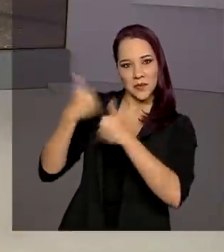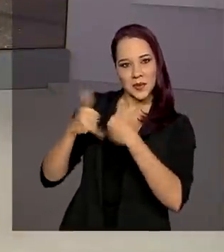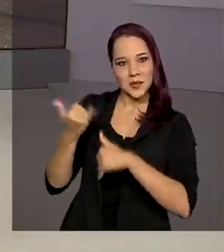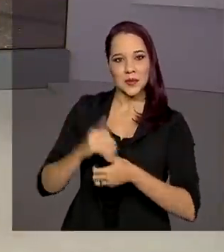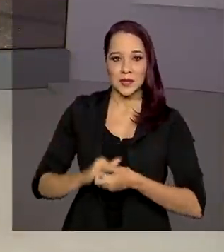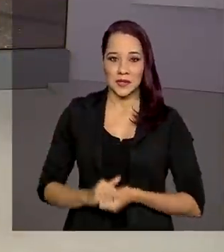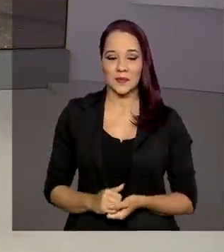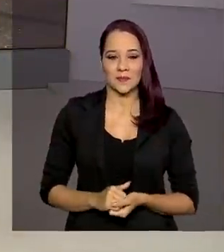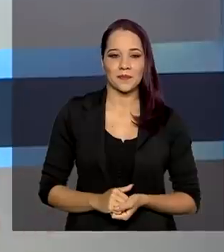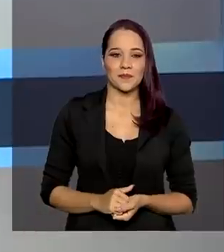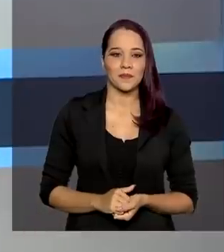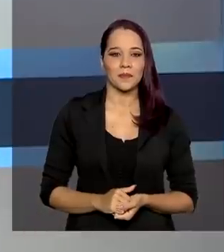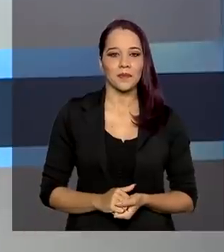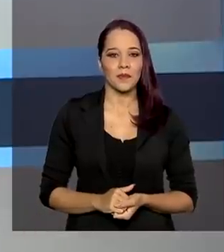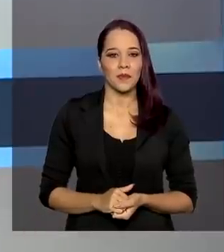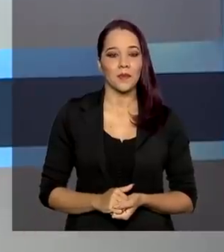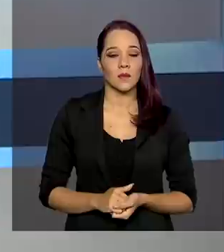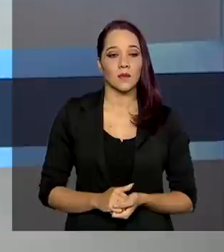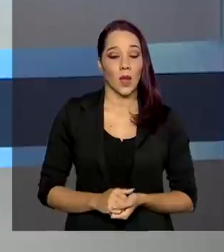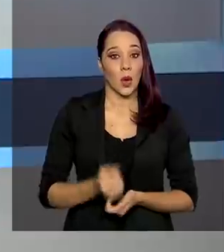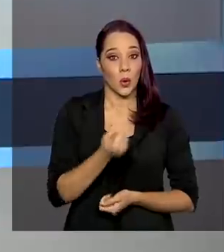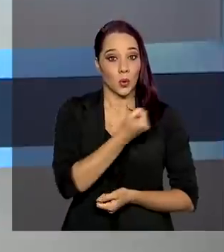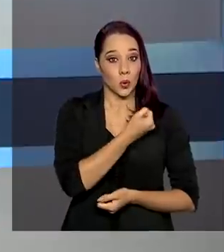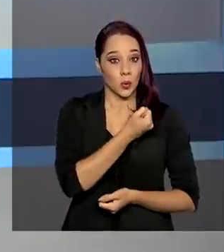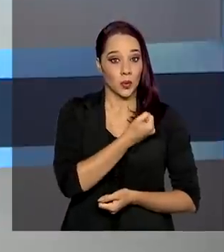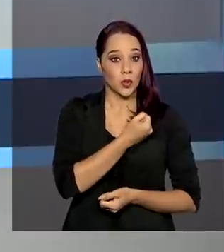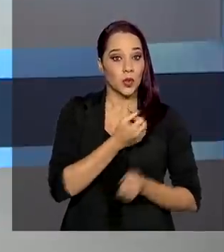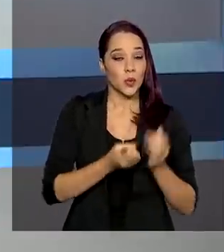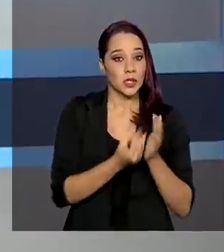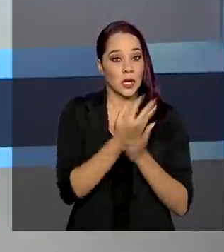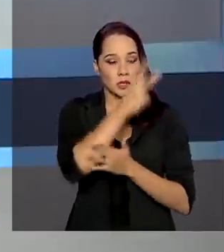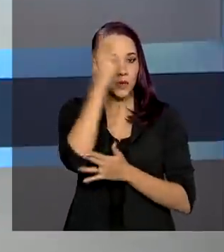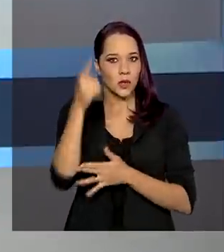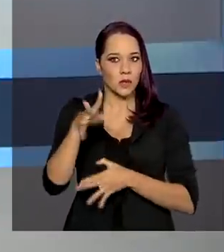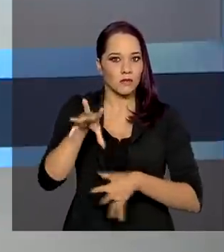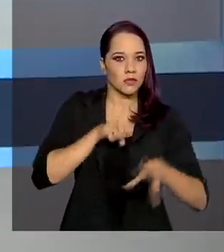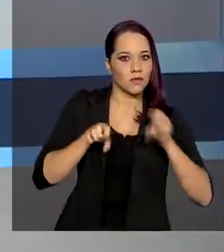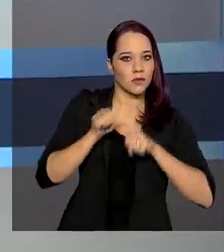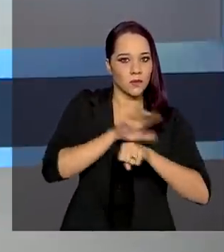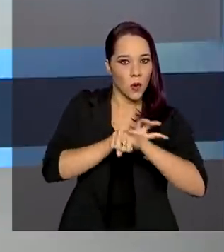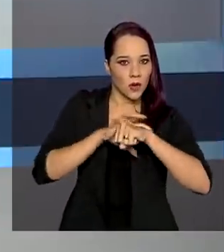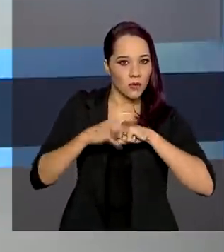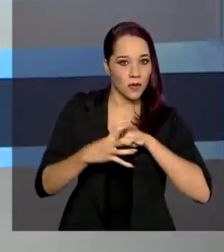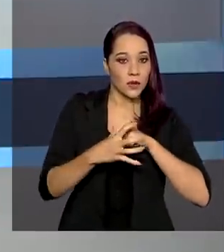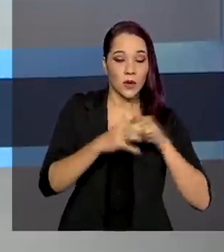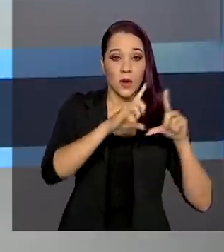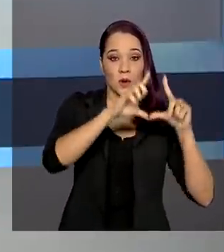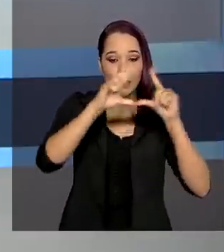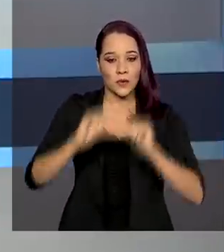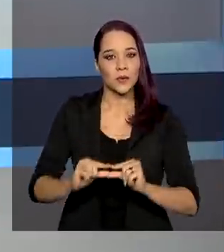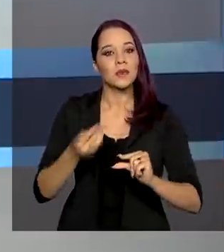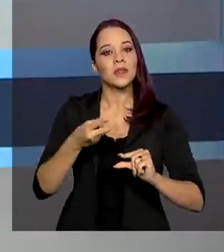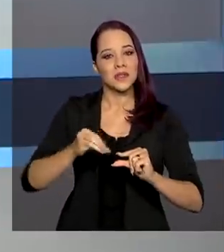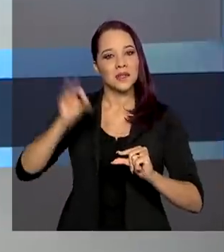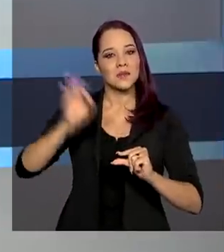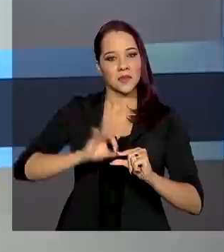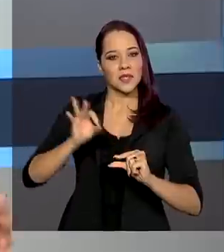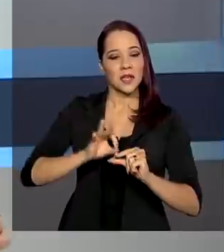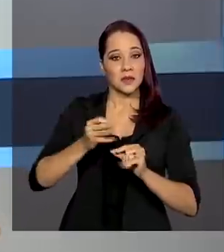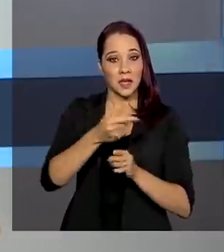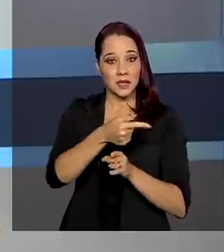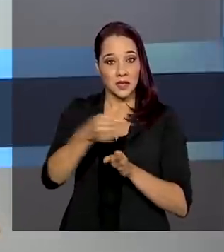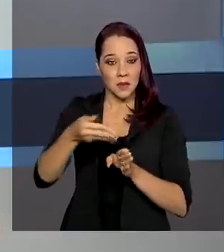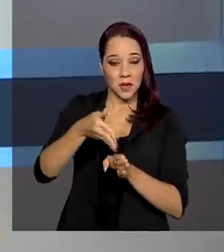Maurício, direto do Rio de Janeiro. O número de casos de pessoas infectadas pelo novo coronavírus caiu 30% na última